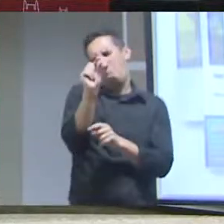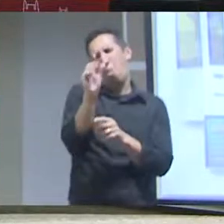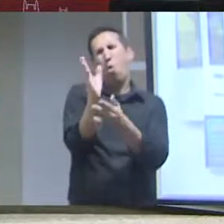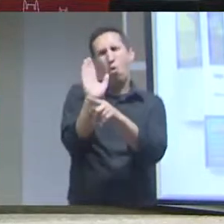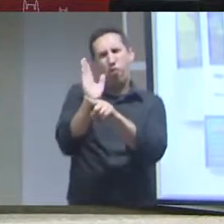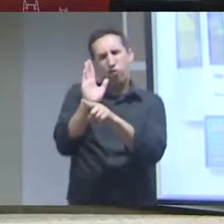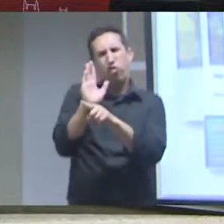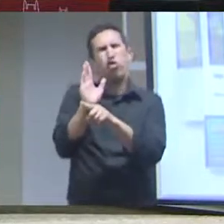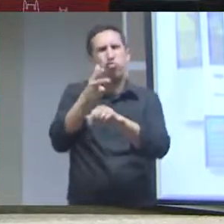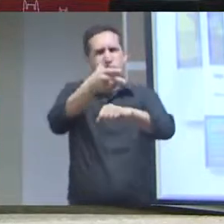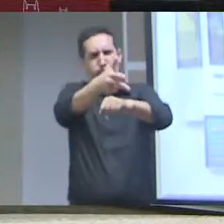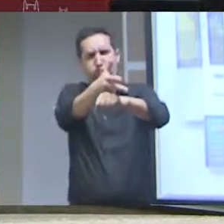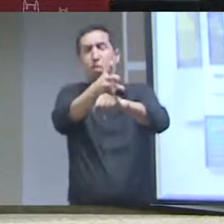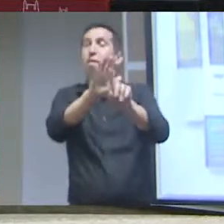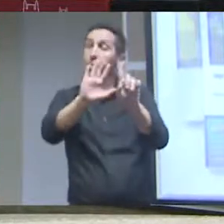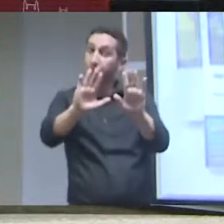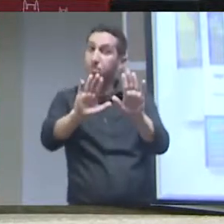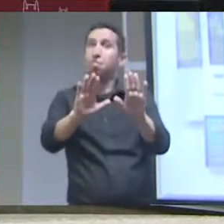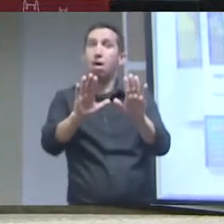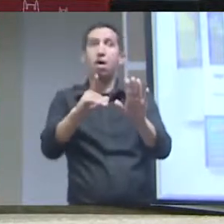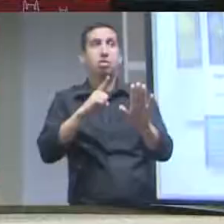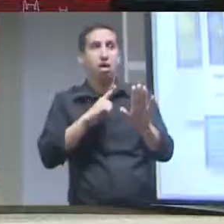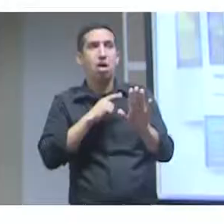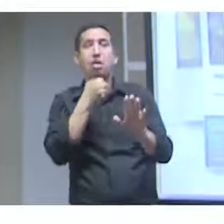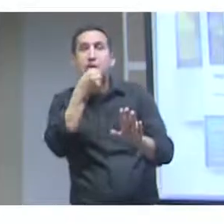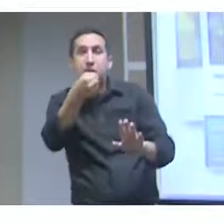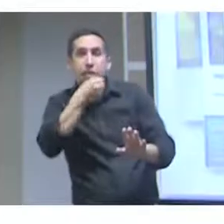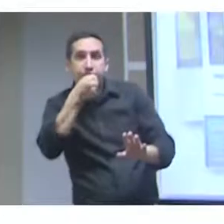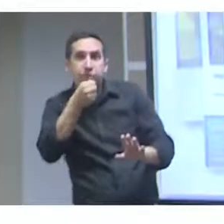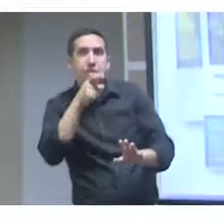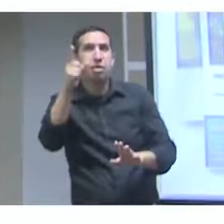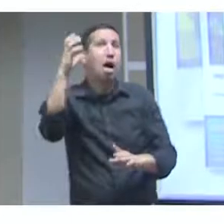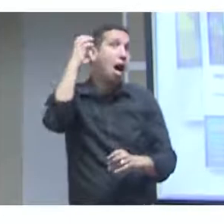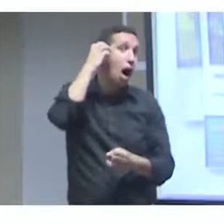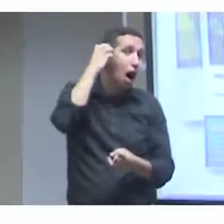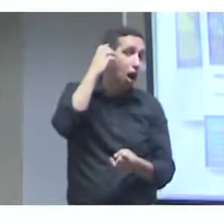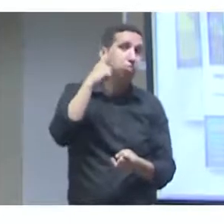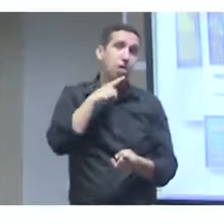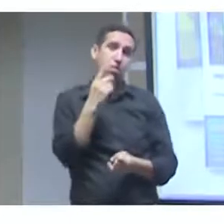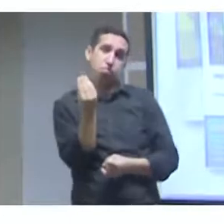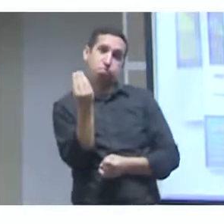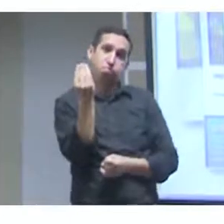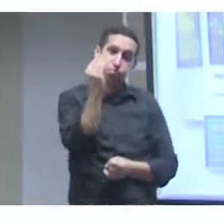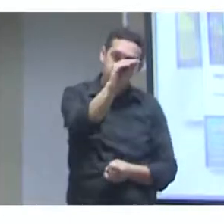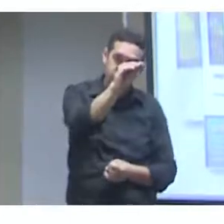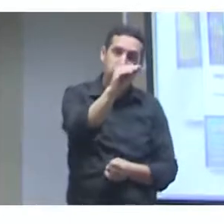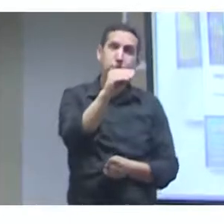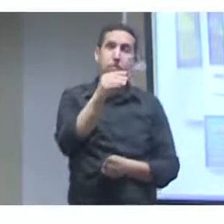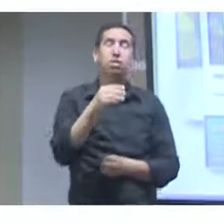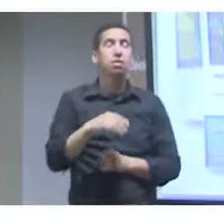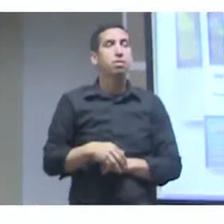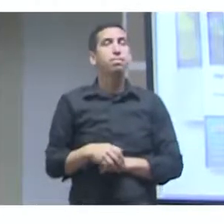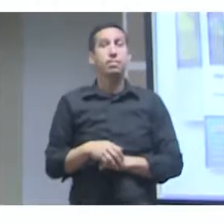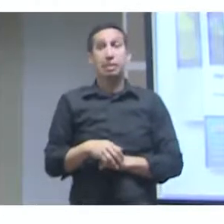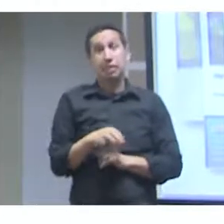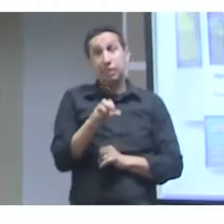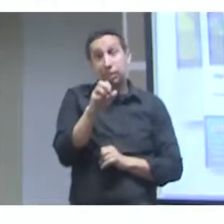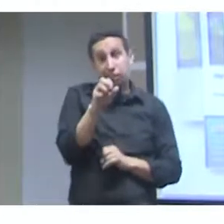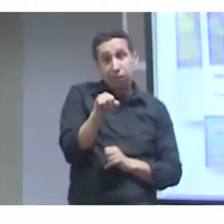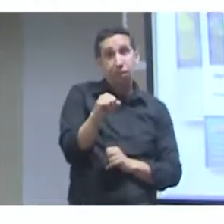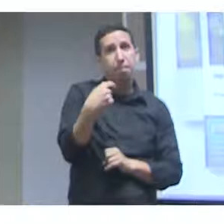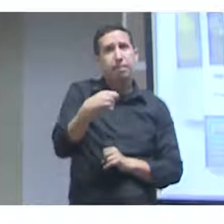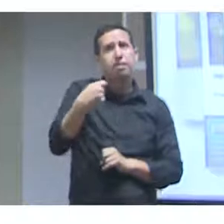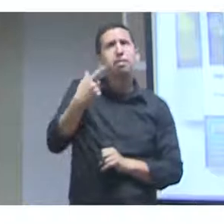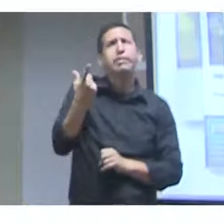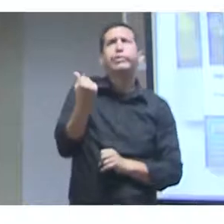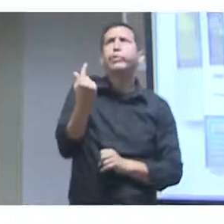esse sistema tem mais de 25 mil registros de imagens pouca coisa ainda de vídeo pouca coisa